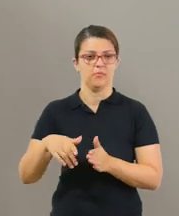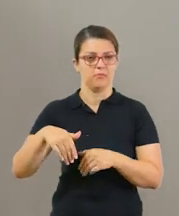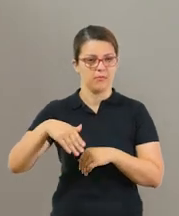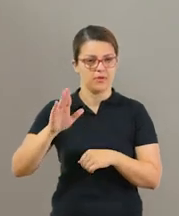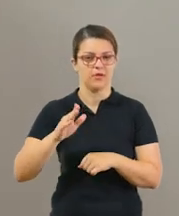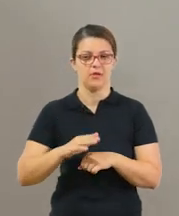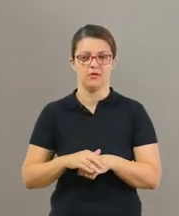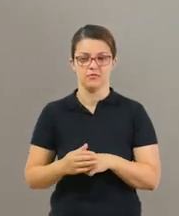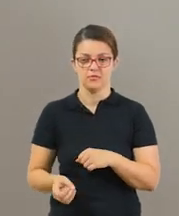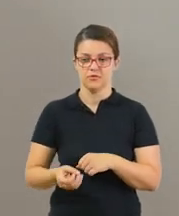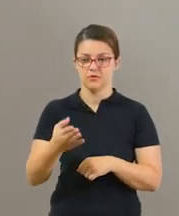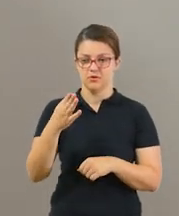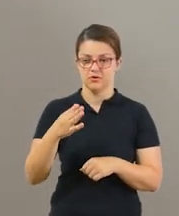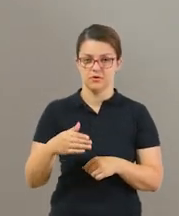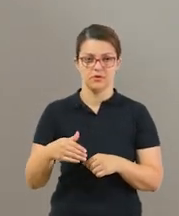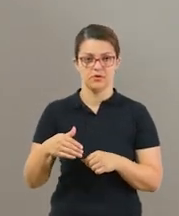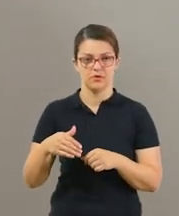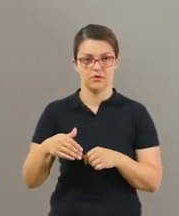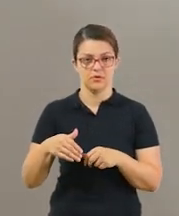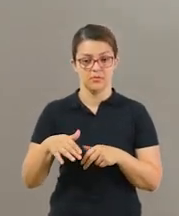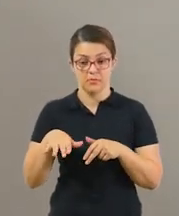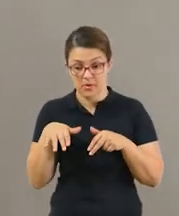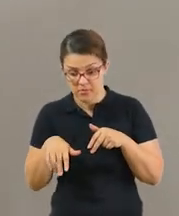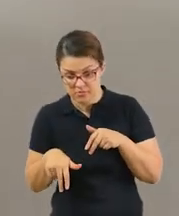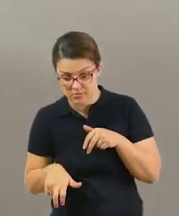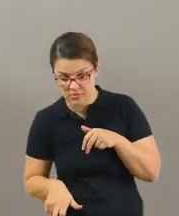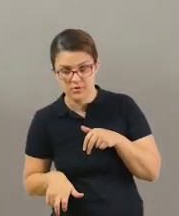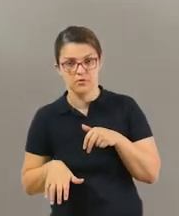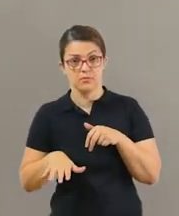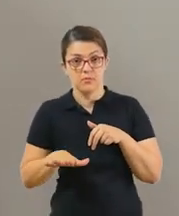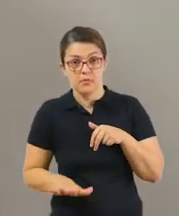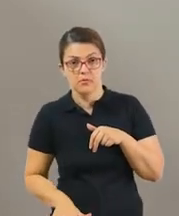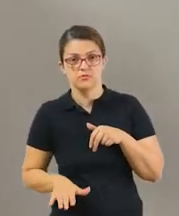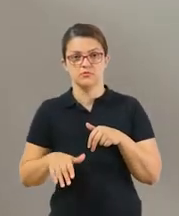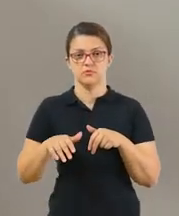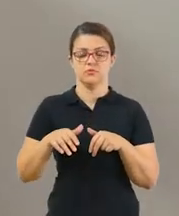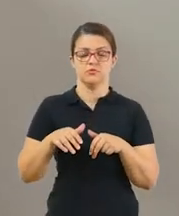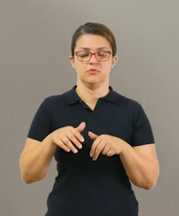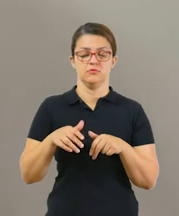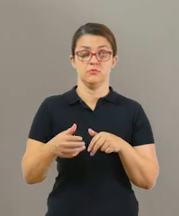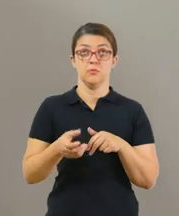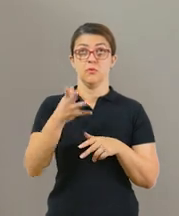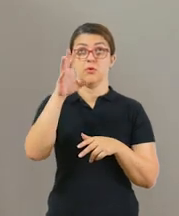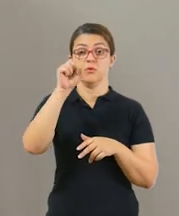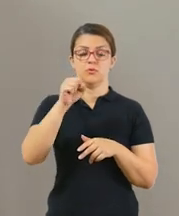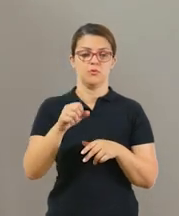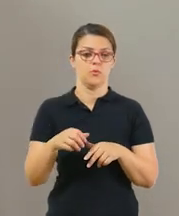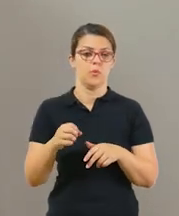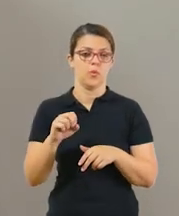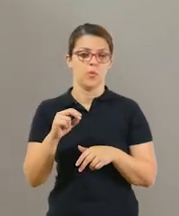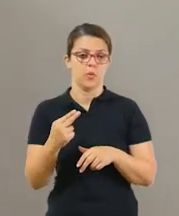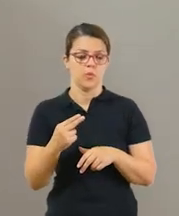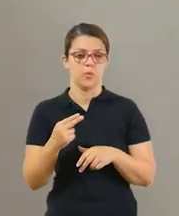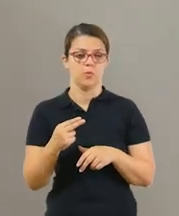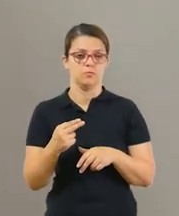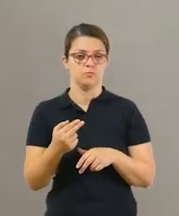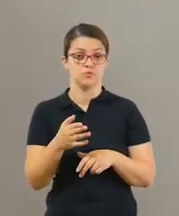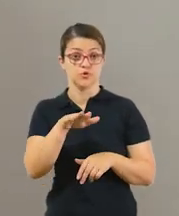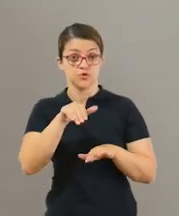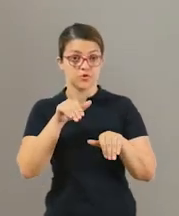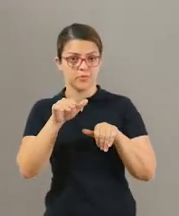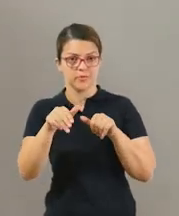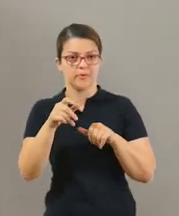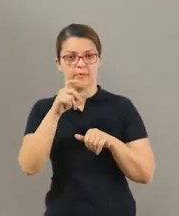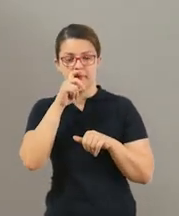conseguir o maior número de palmas possível. Ou jogar para cima, pôr a mão no chão e pegar a bolinha de volta e até fazer em